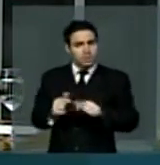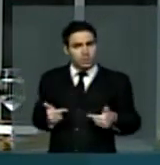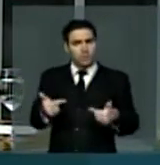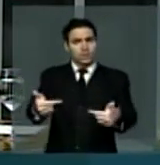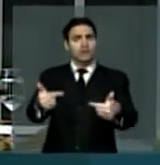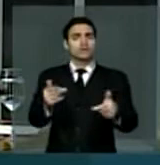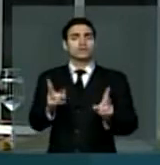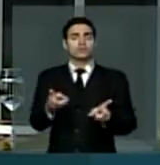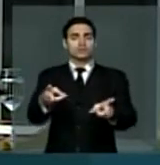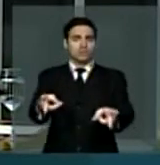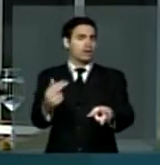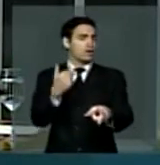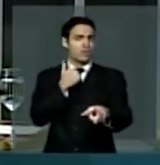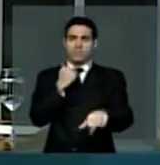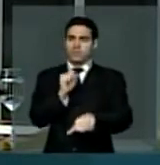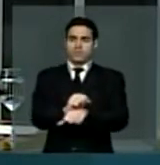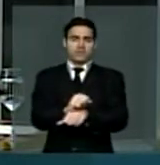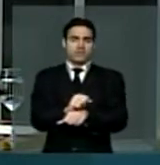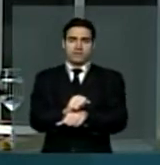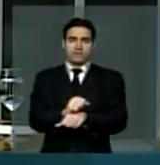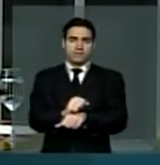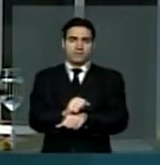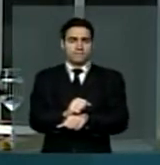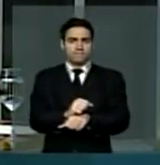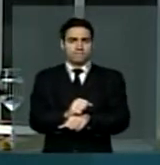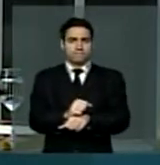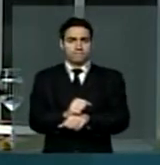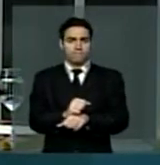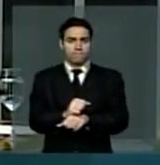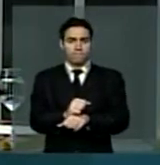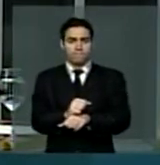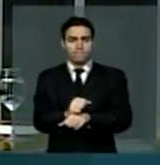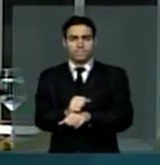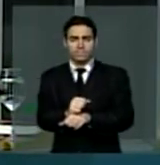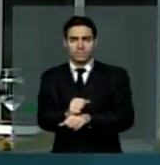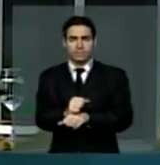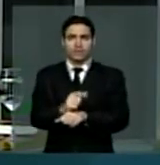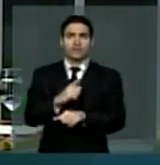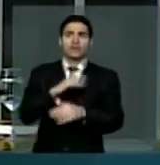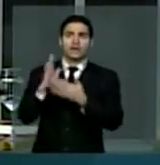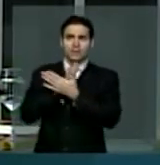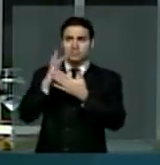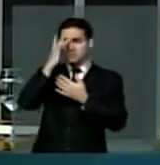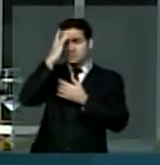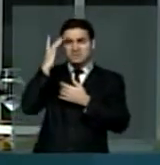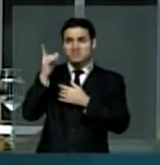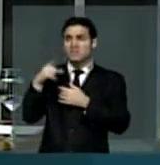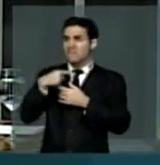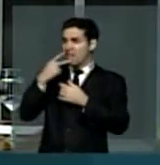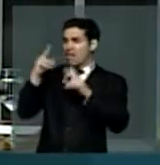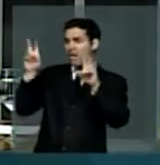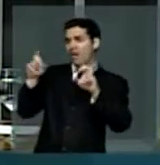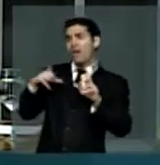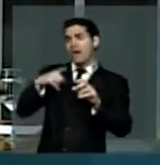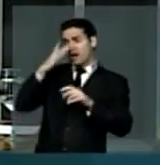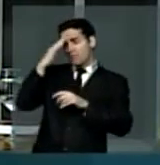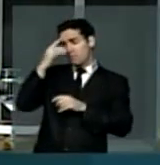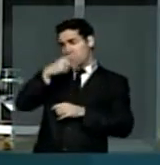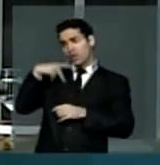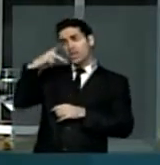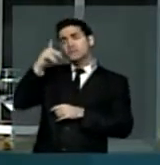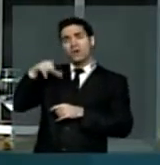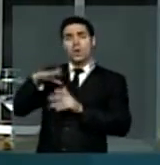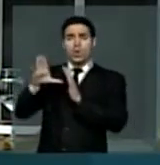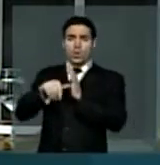isso não pode isso não tem jeito é roubam mas fazem não posso contra eles